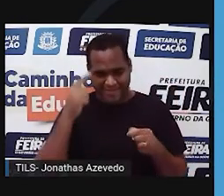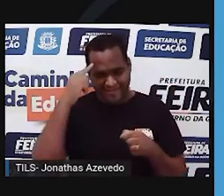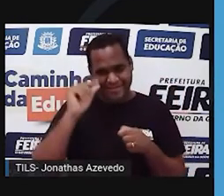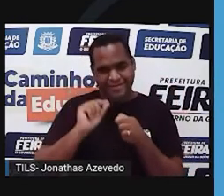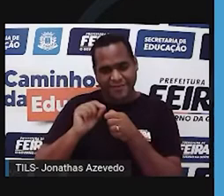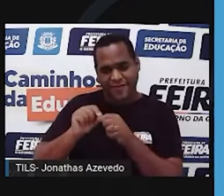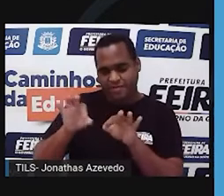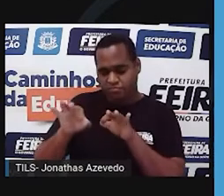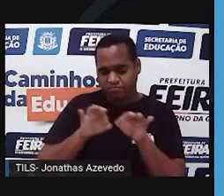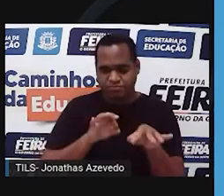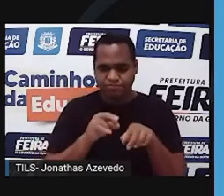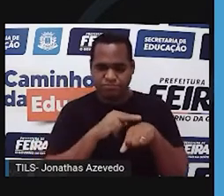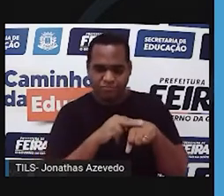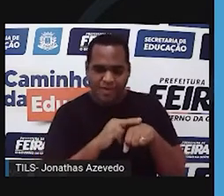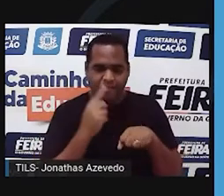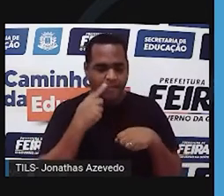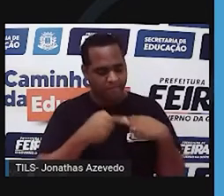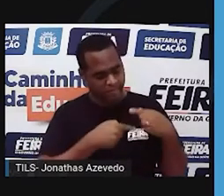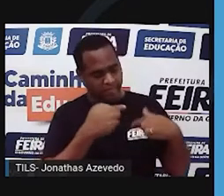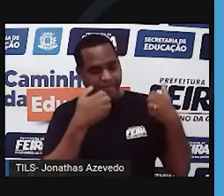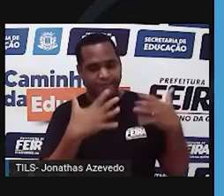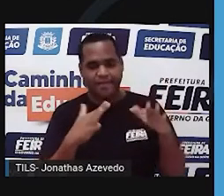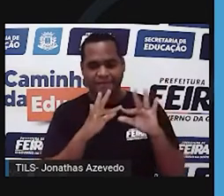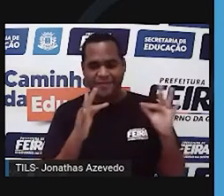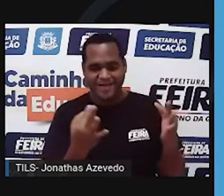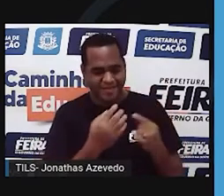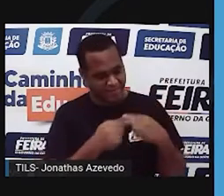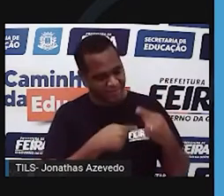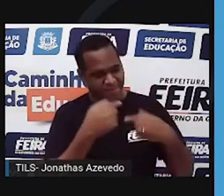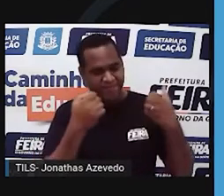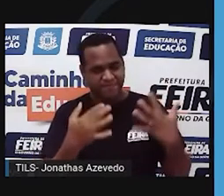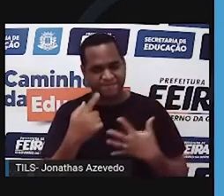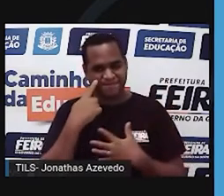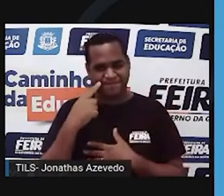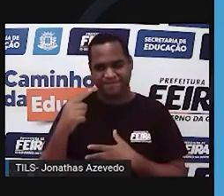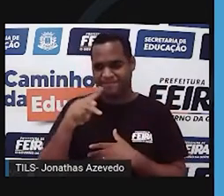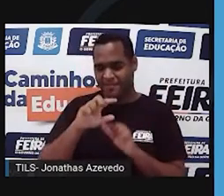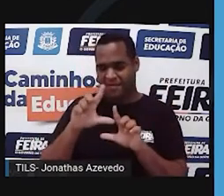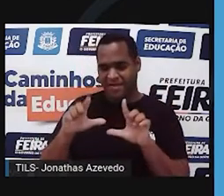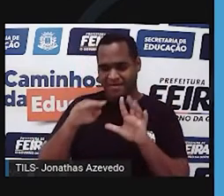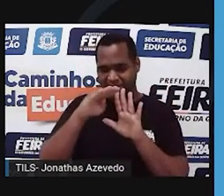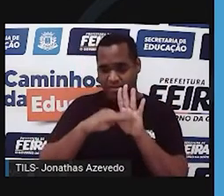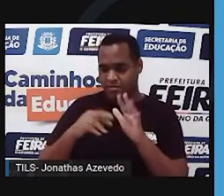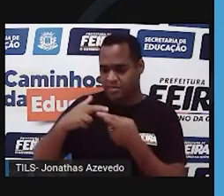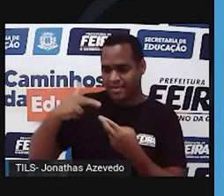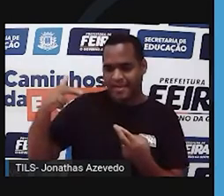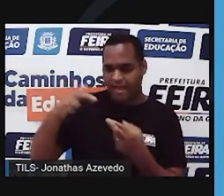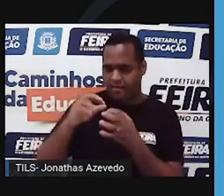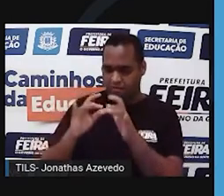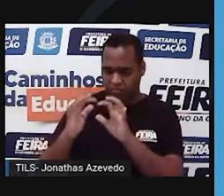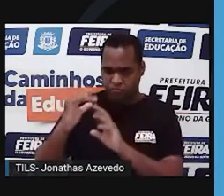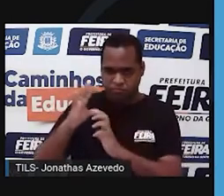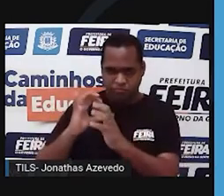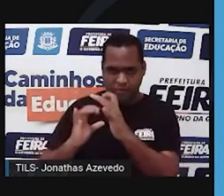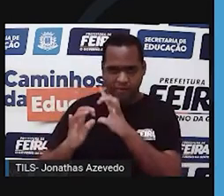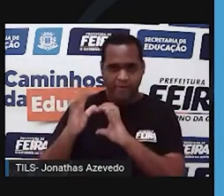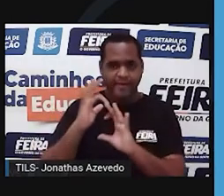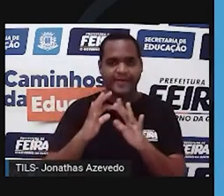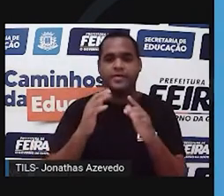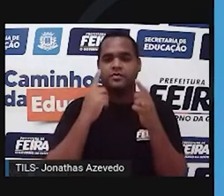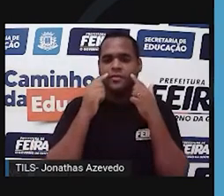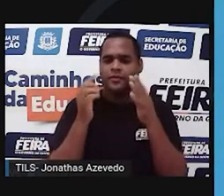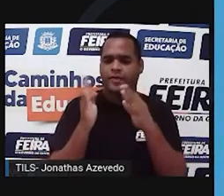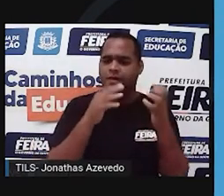características são passadas através das gerações. Lá na nossa playlist de genética molecular, que eu deixando o card aqui em cima passando, a gente